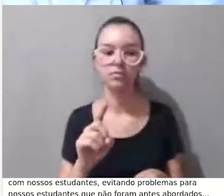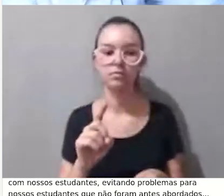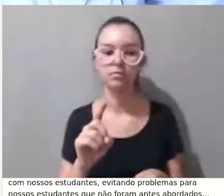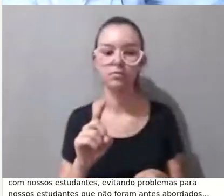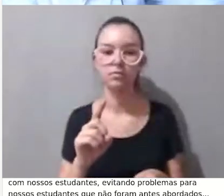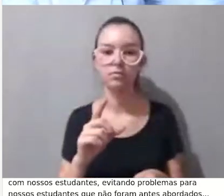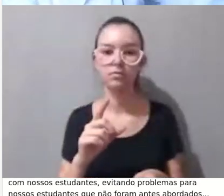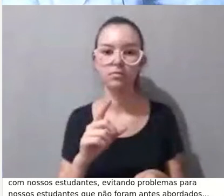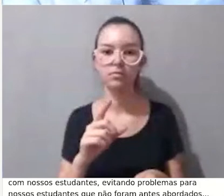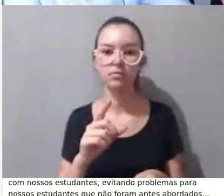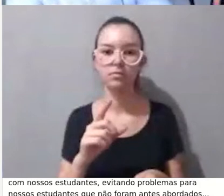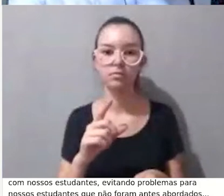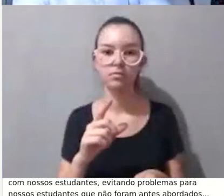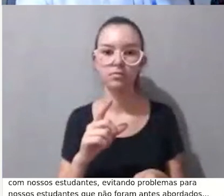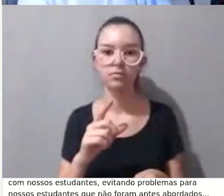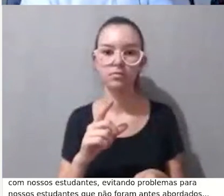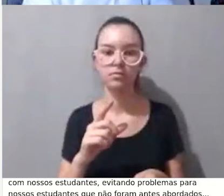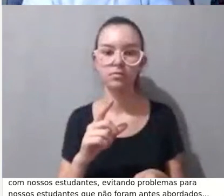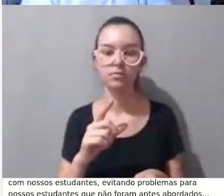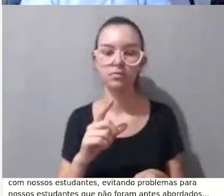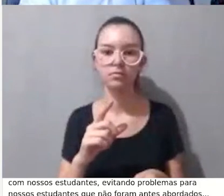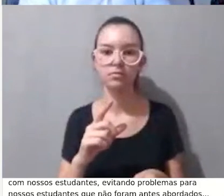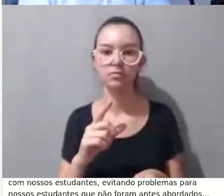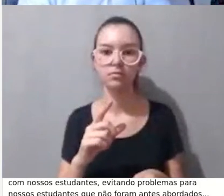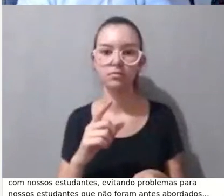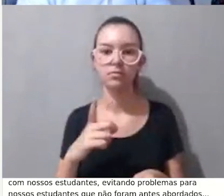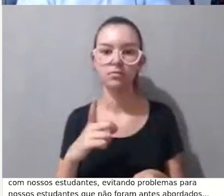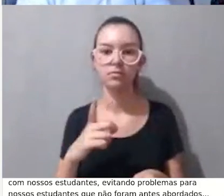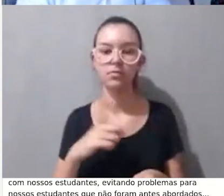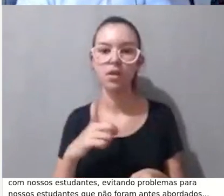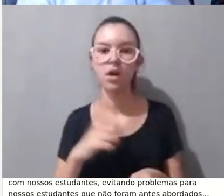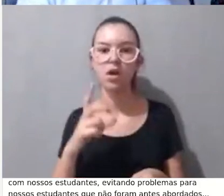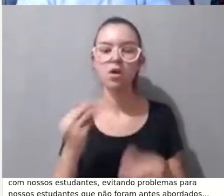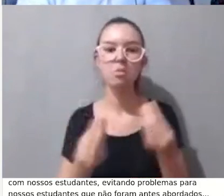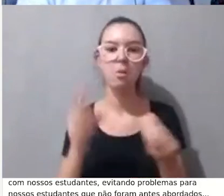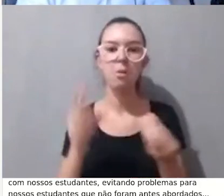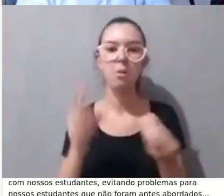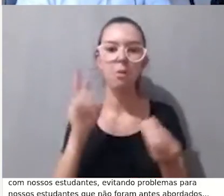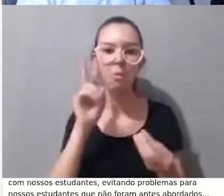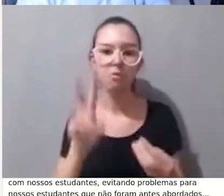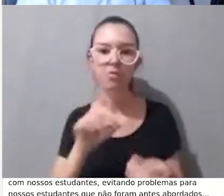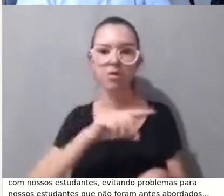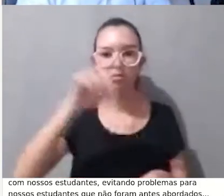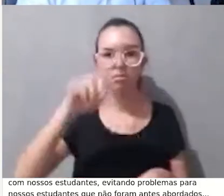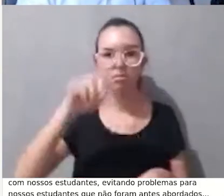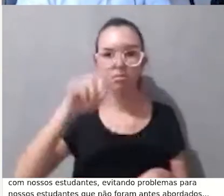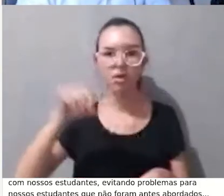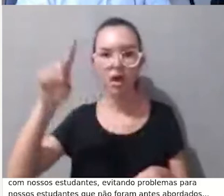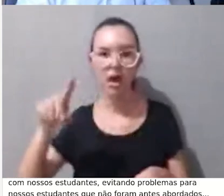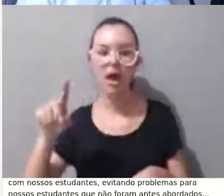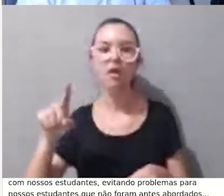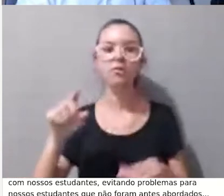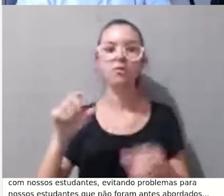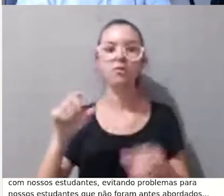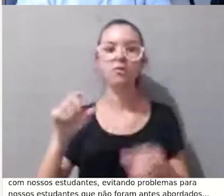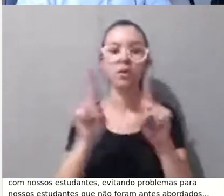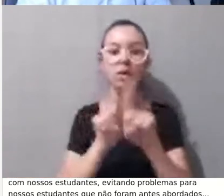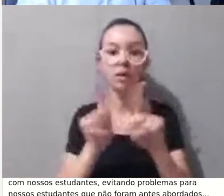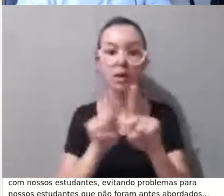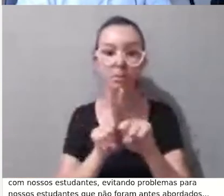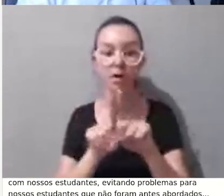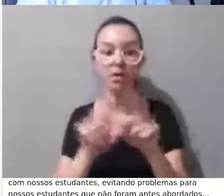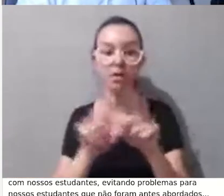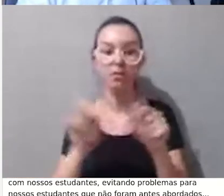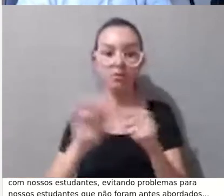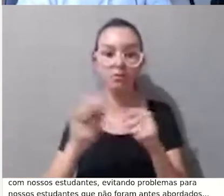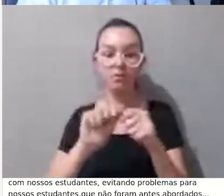vê o resultado, sim, Cristina, ele gera a lista de presença, mas no Teams não tem como exportar esse resultado para o Moodle. Isso já,